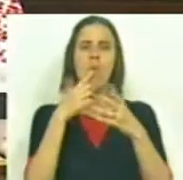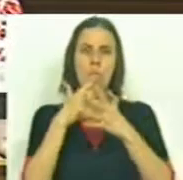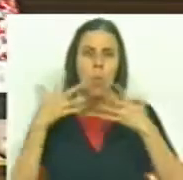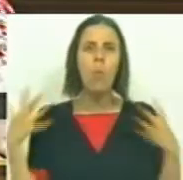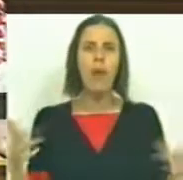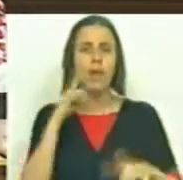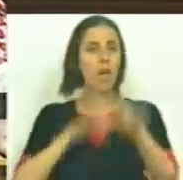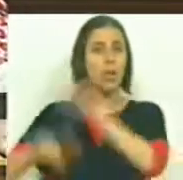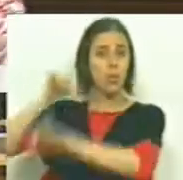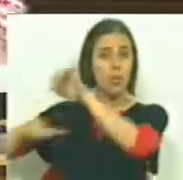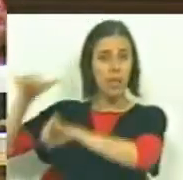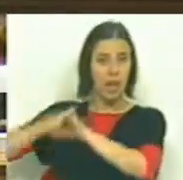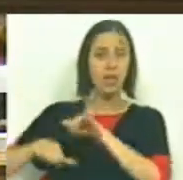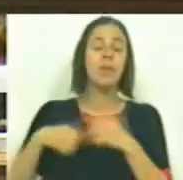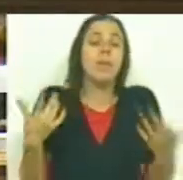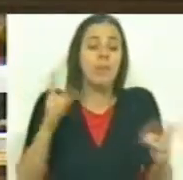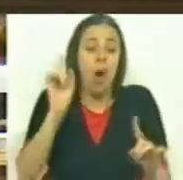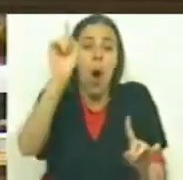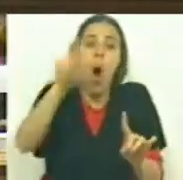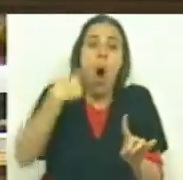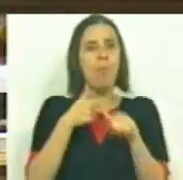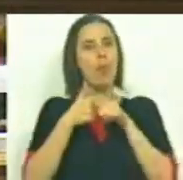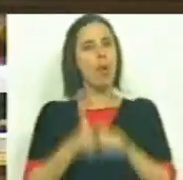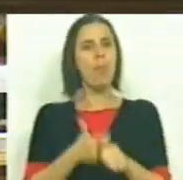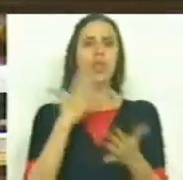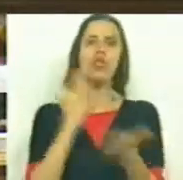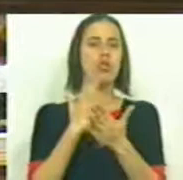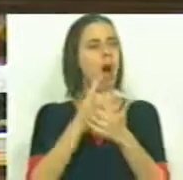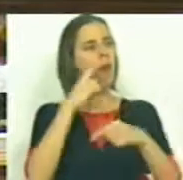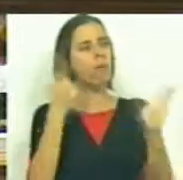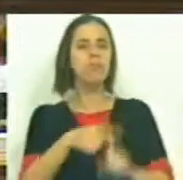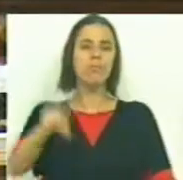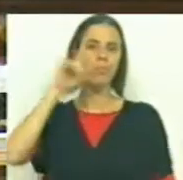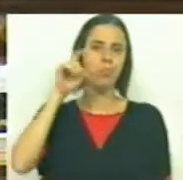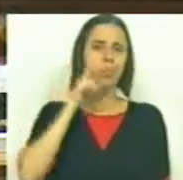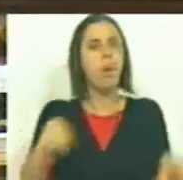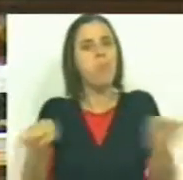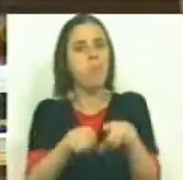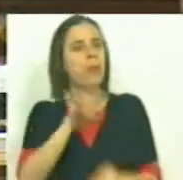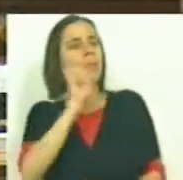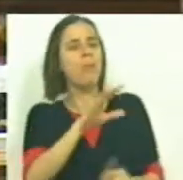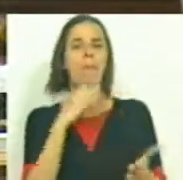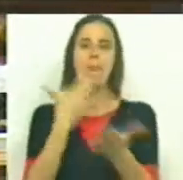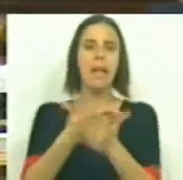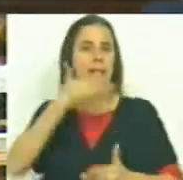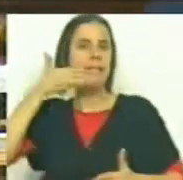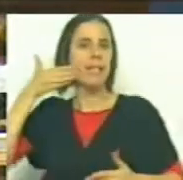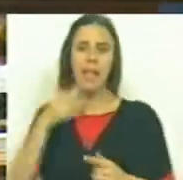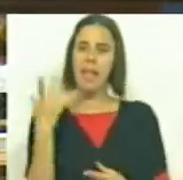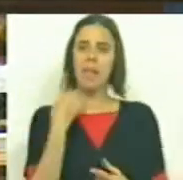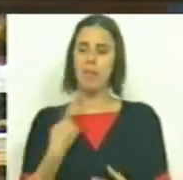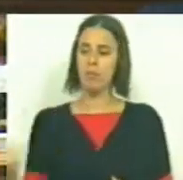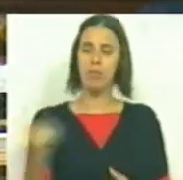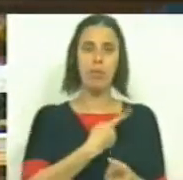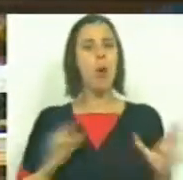um profundo retrocesso. Em vez de cumprir a escola pública e garanti-la como um instrumento de emancipação